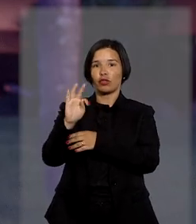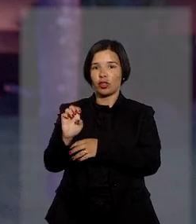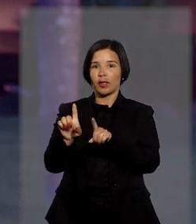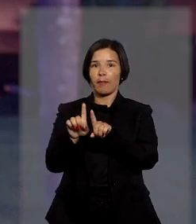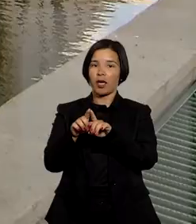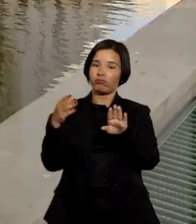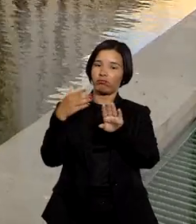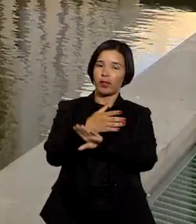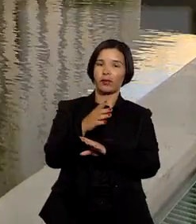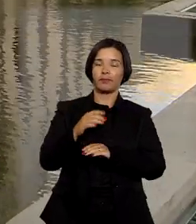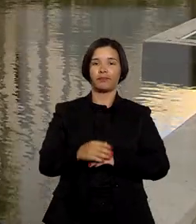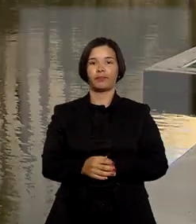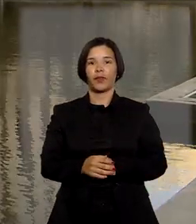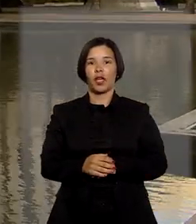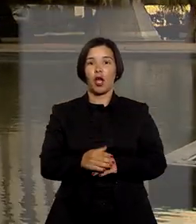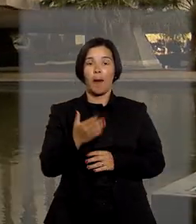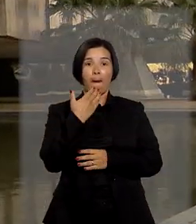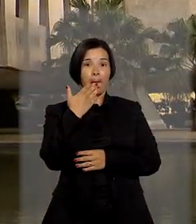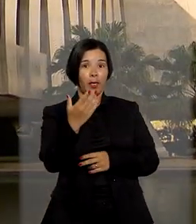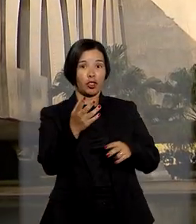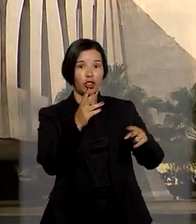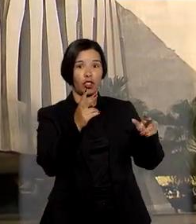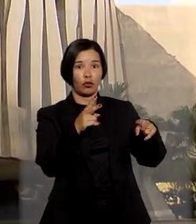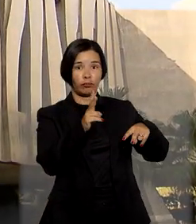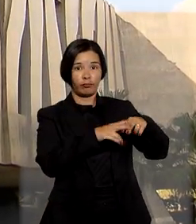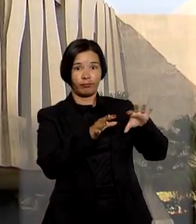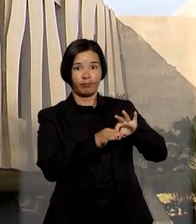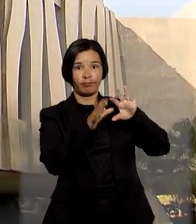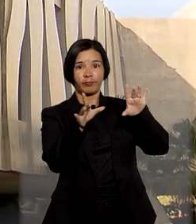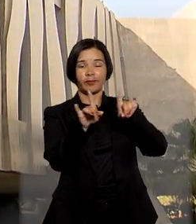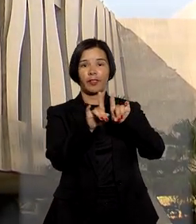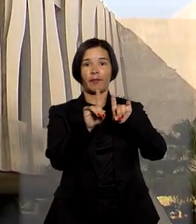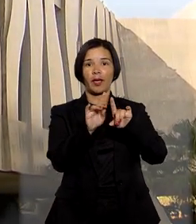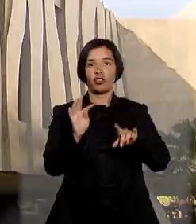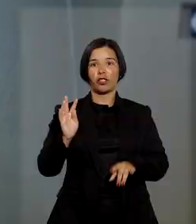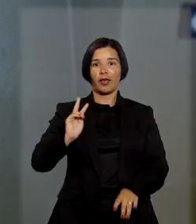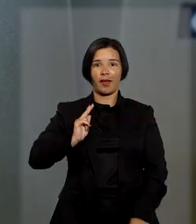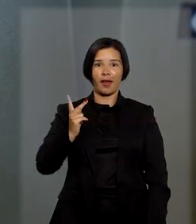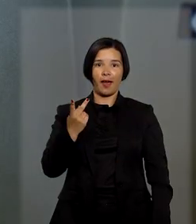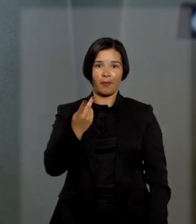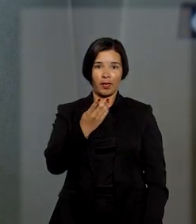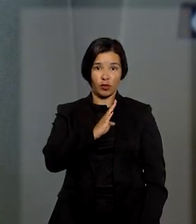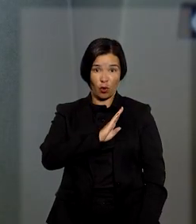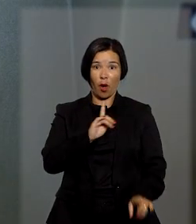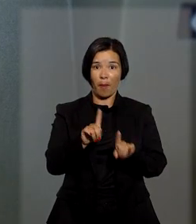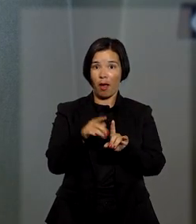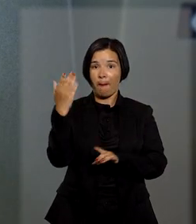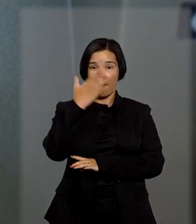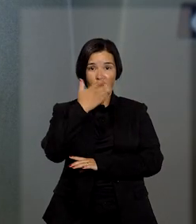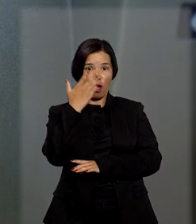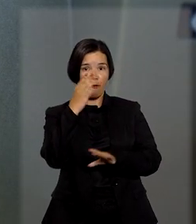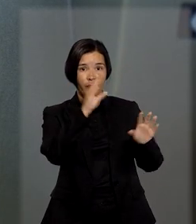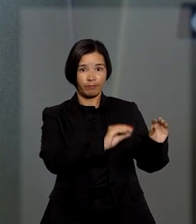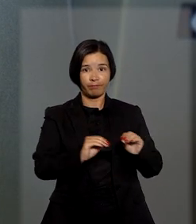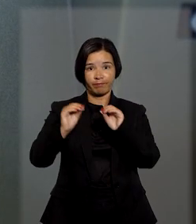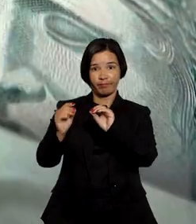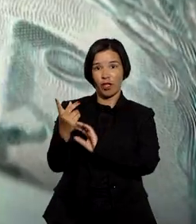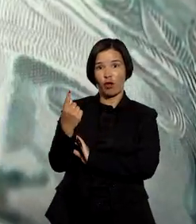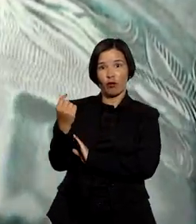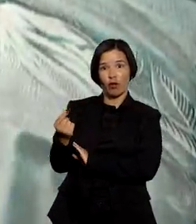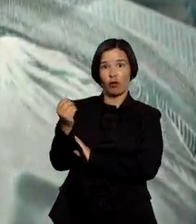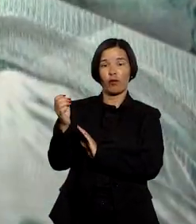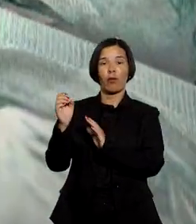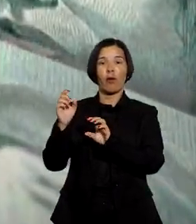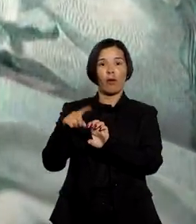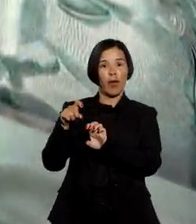participar do esquema. No pedido de habeas corpus impetrado no STJ, a defesa alegou que não existiria prova de transferência de valores